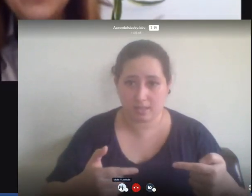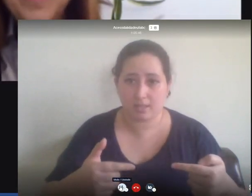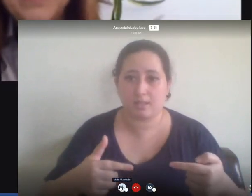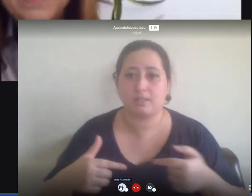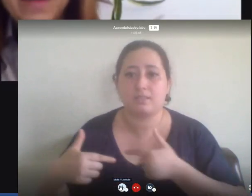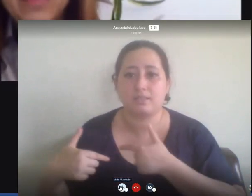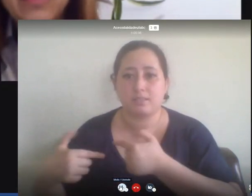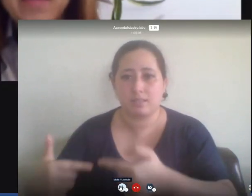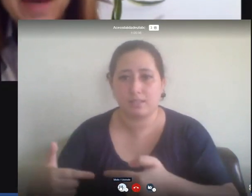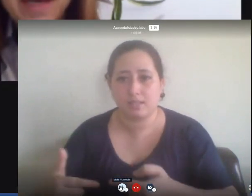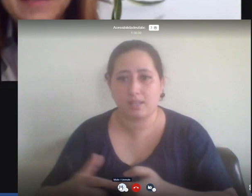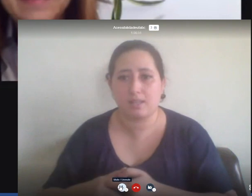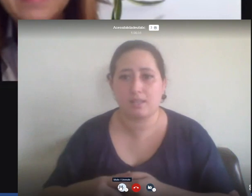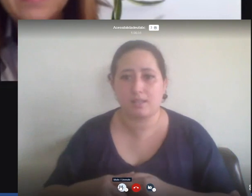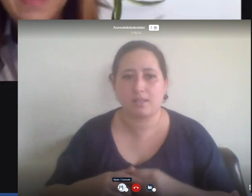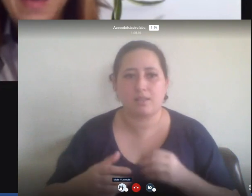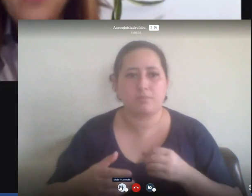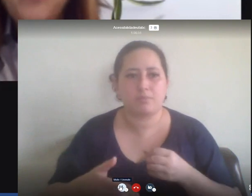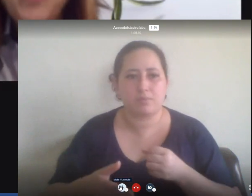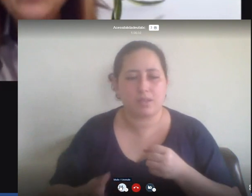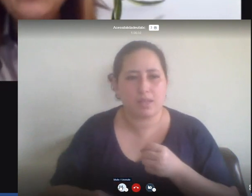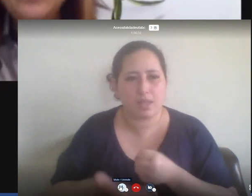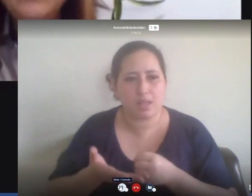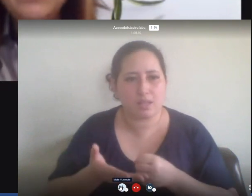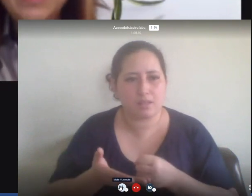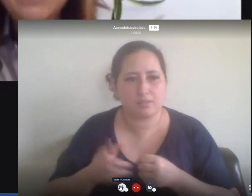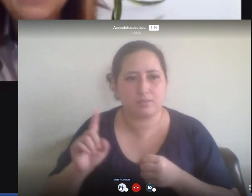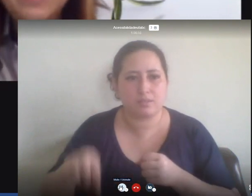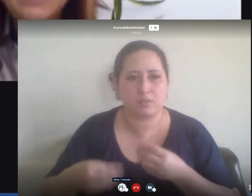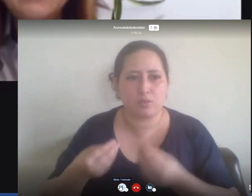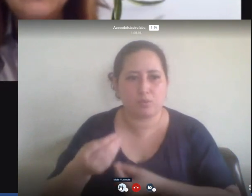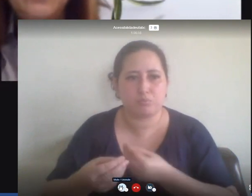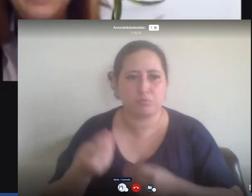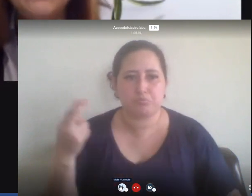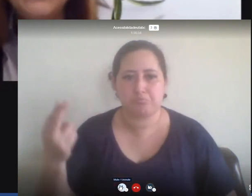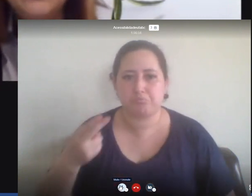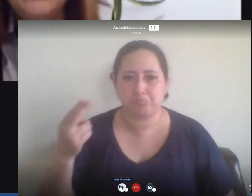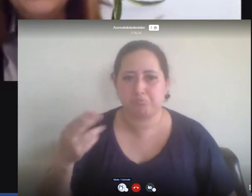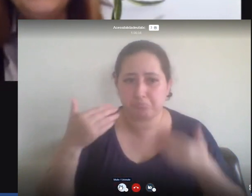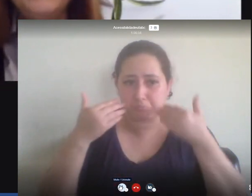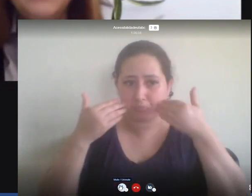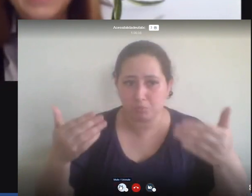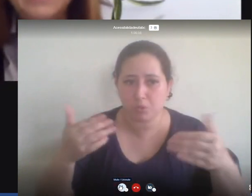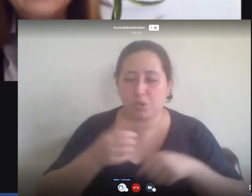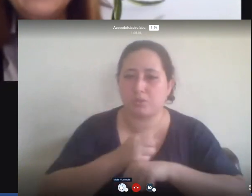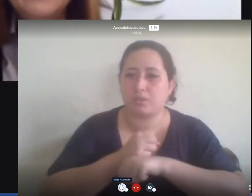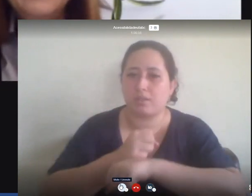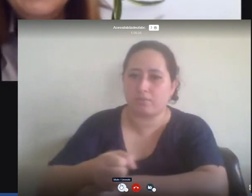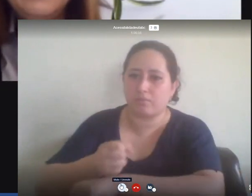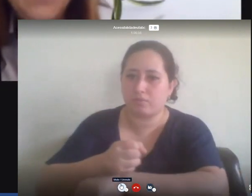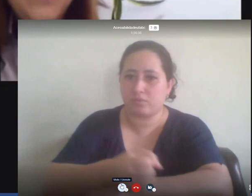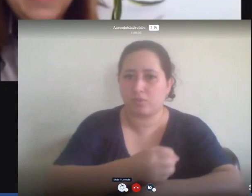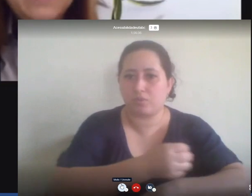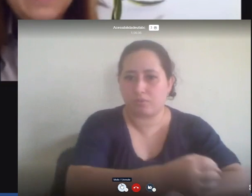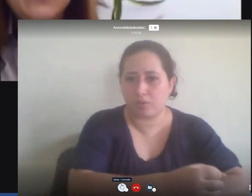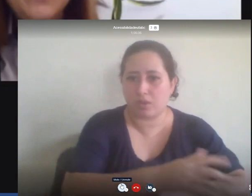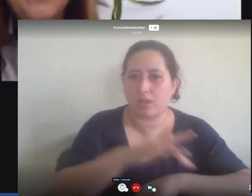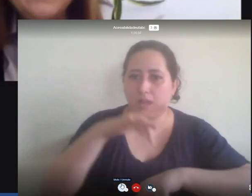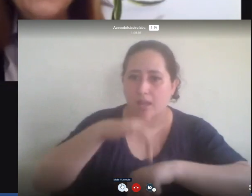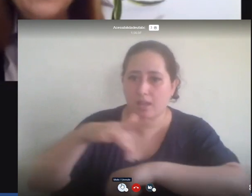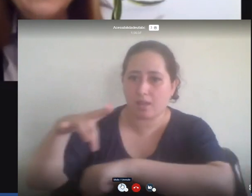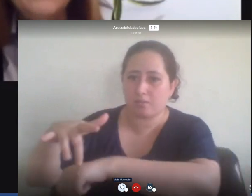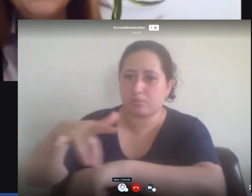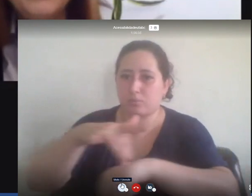superficial demais ao ponto de não deixar evidente as violações e o absurdo delas e que talvez